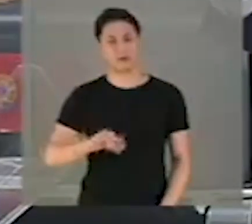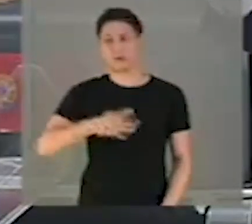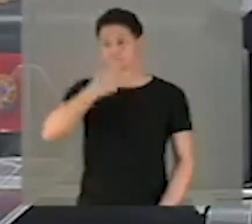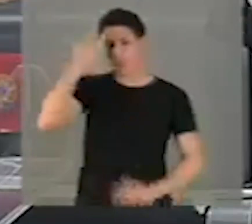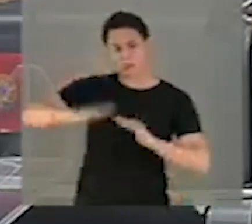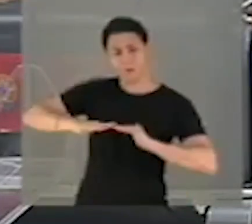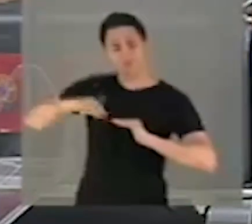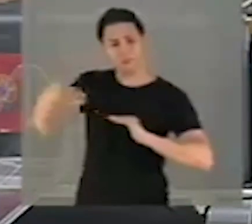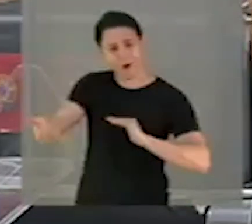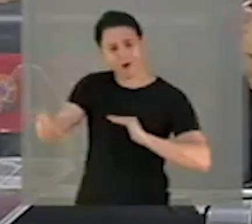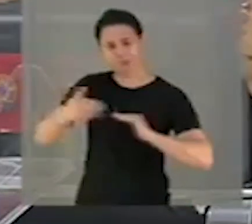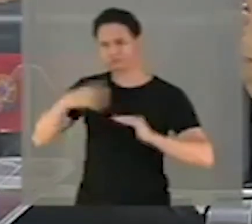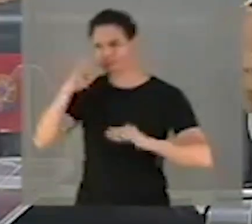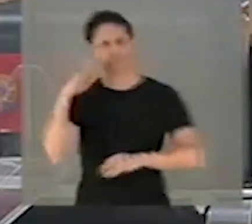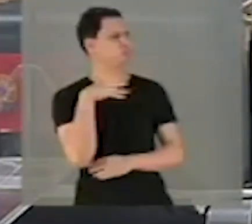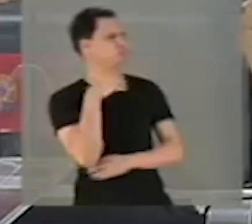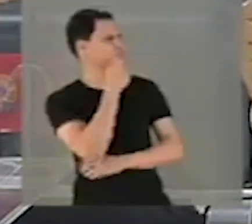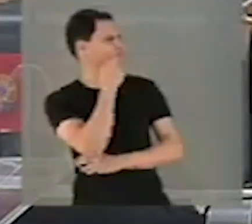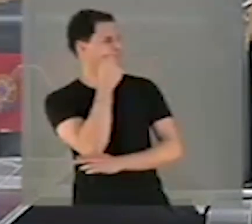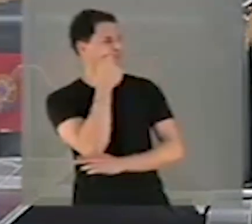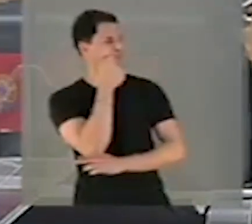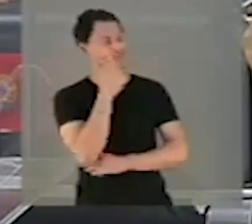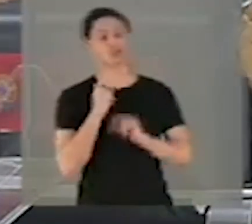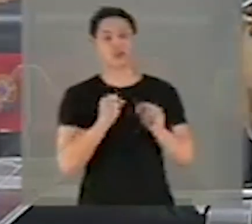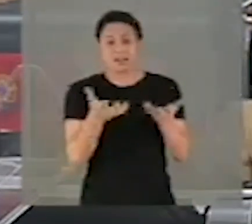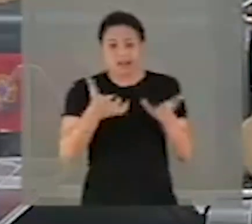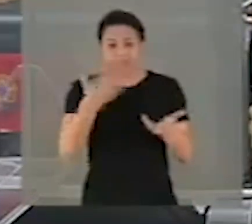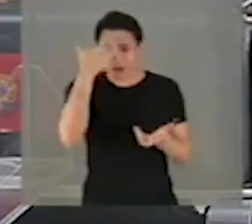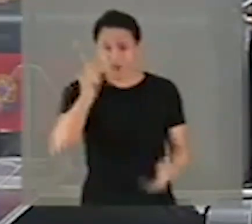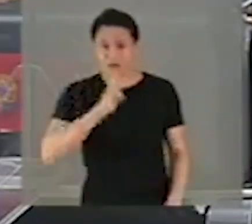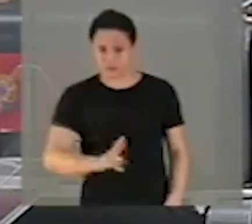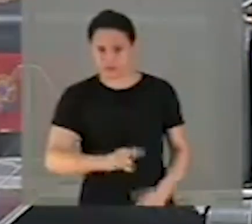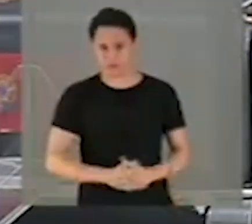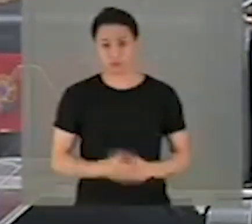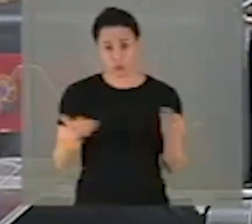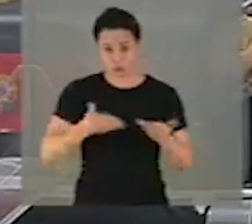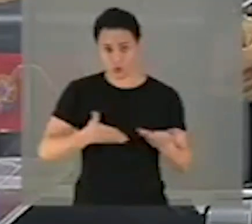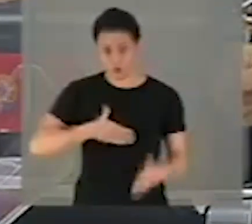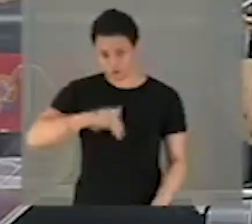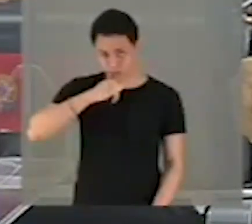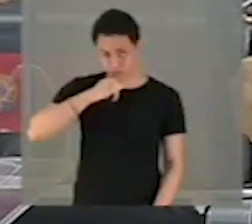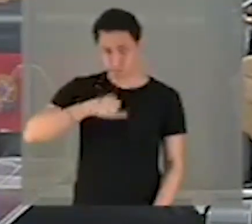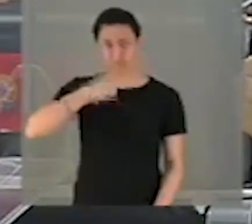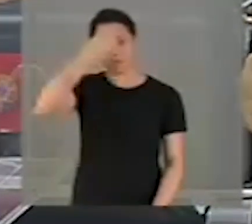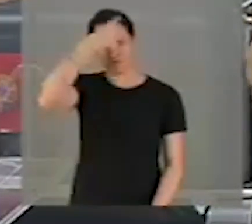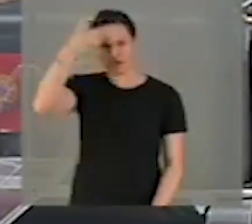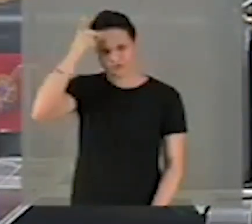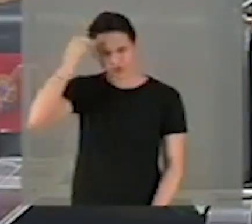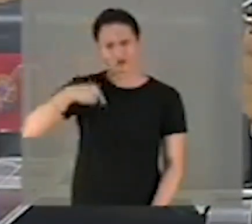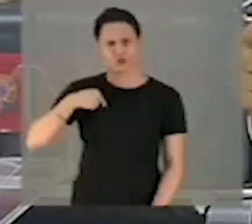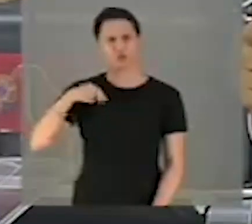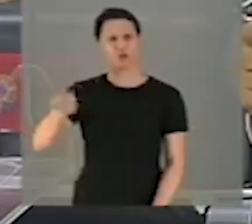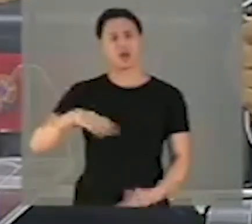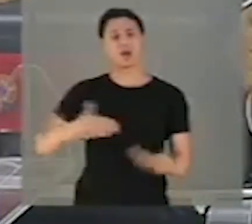assiste indignado querendo essas respostas. Hoje mesmo, um prefeito de uma importante capital do Brasil foi